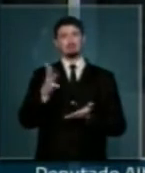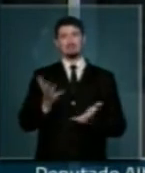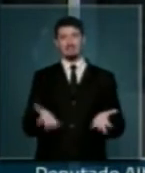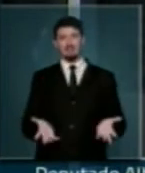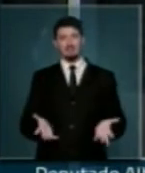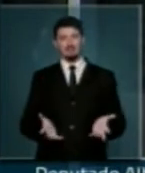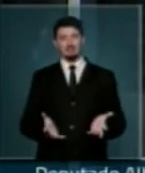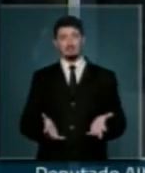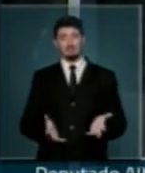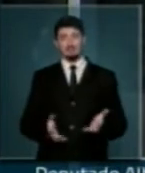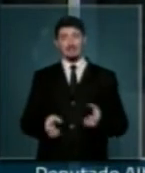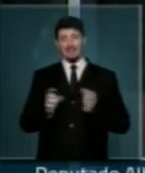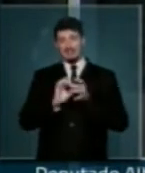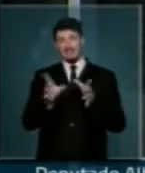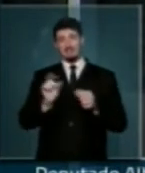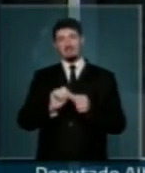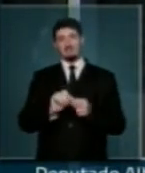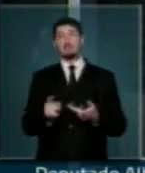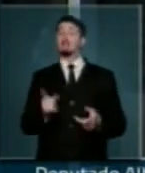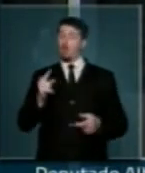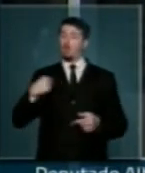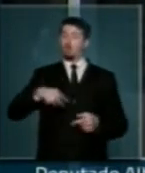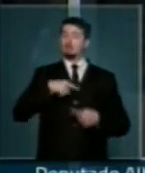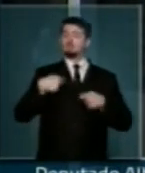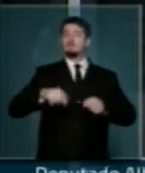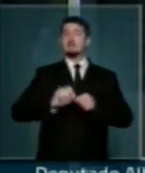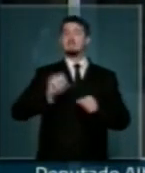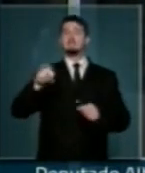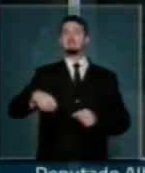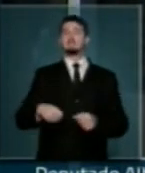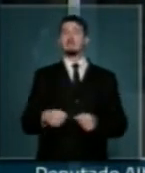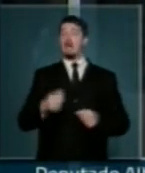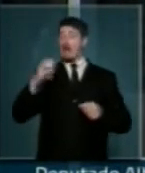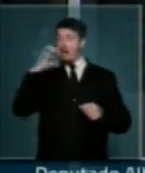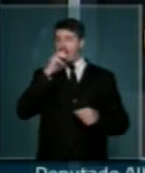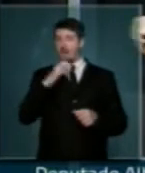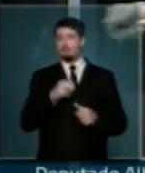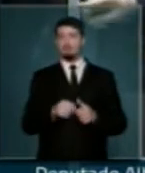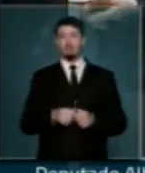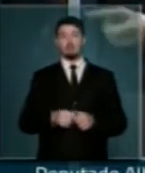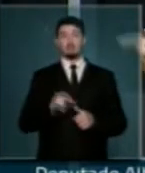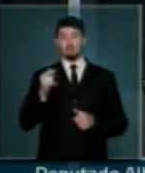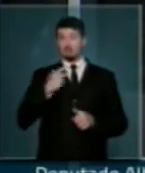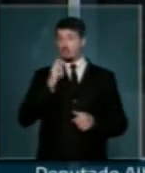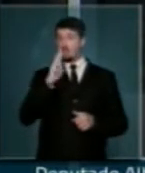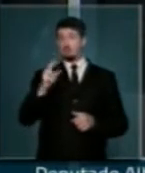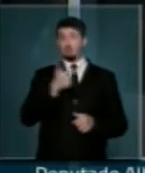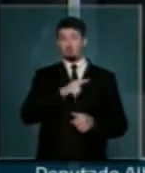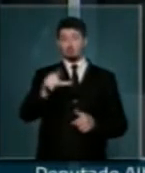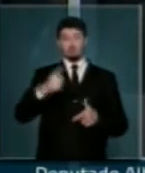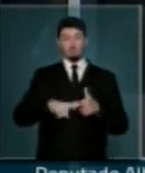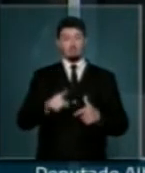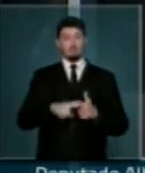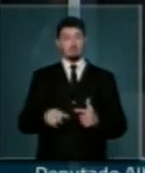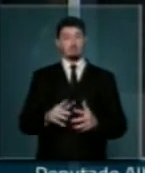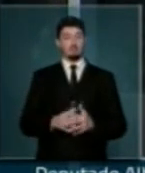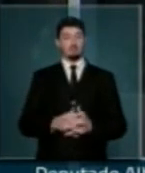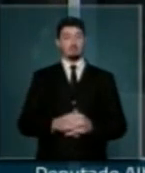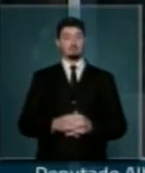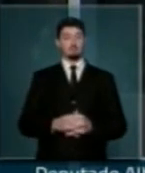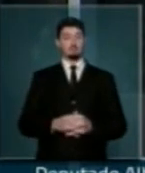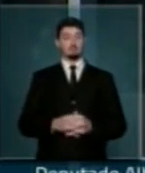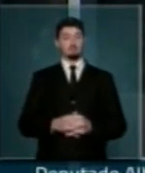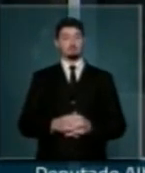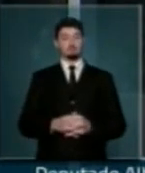que isto aconteça. Então, eu acho que a gente tem que avançar o mais rápido possível se a gente quiser dar resposta para os outros problemas. Senão, nós vamos